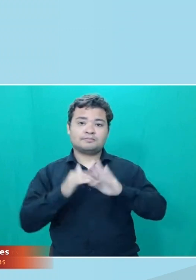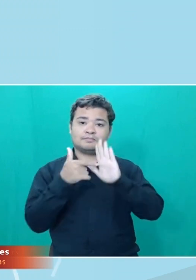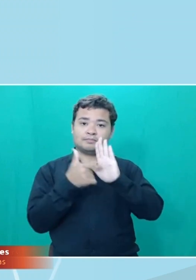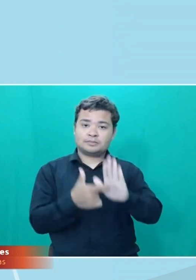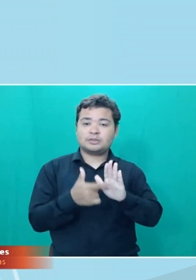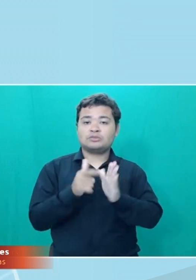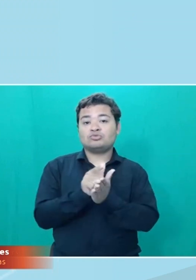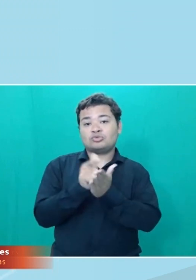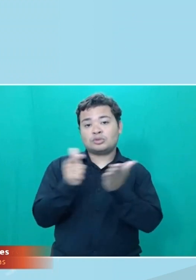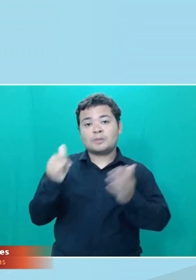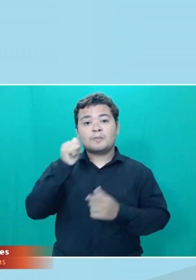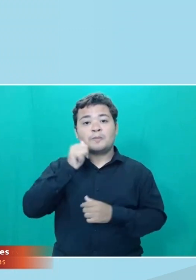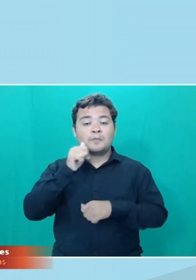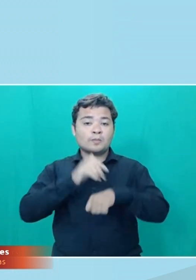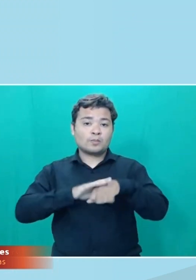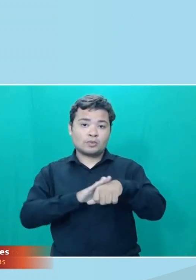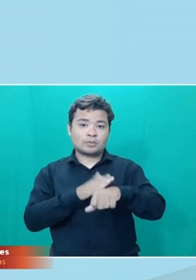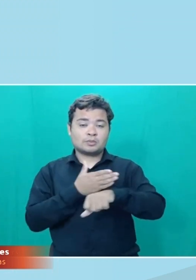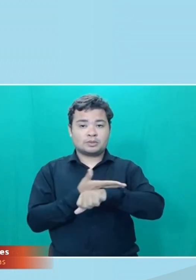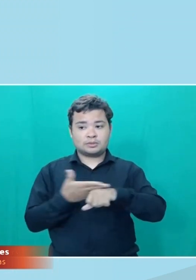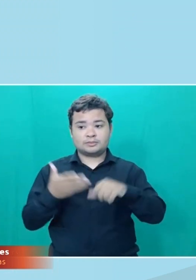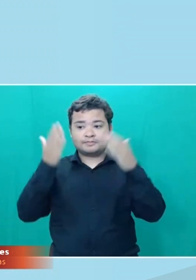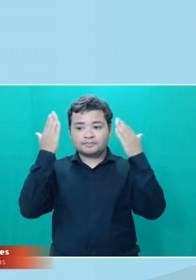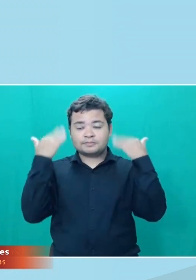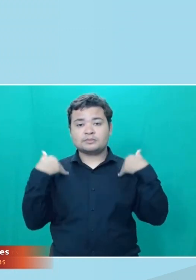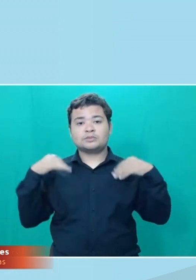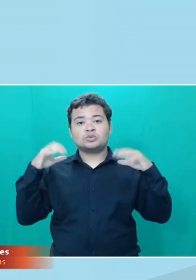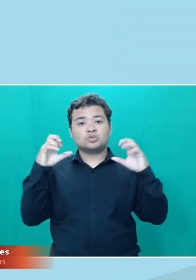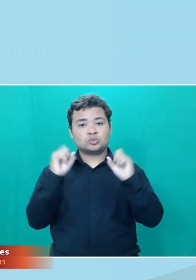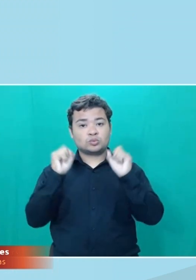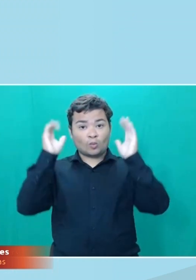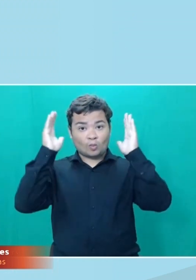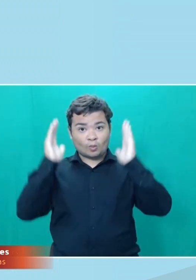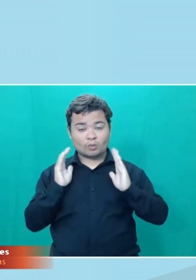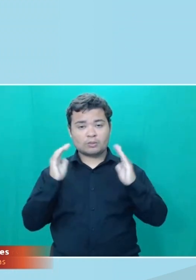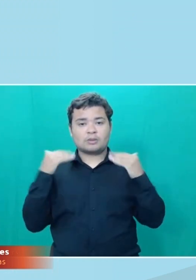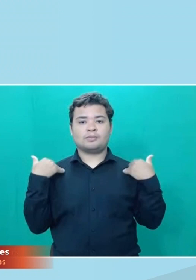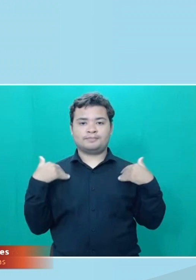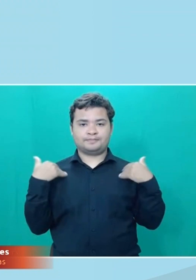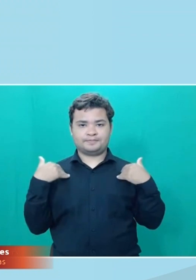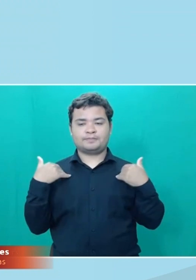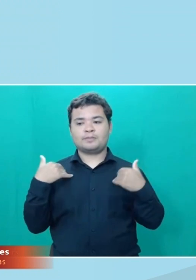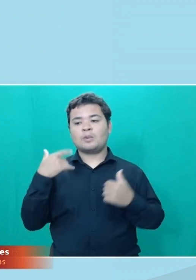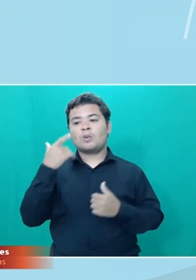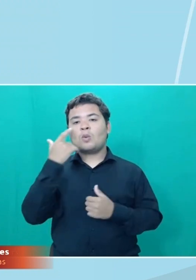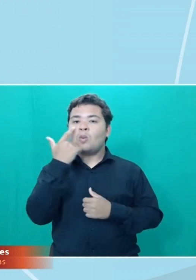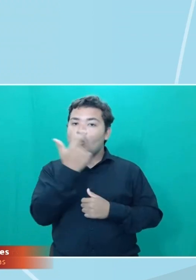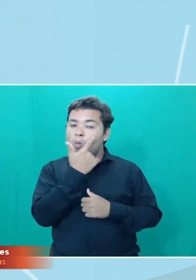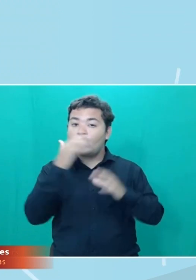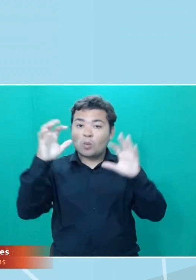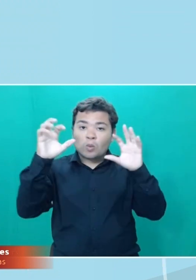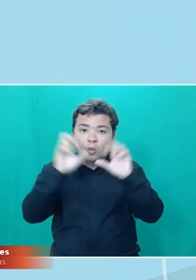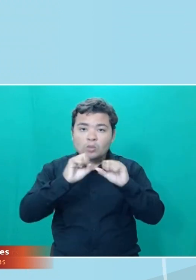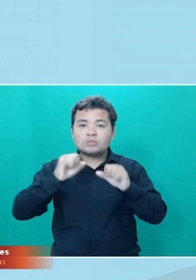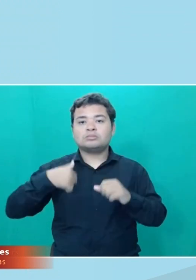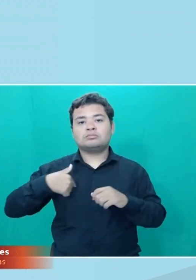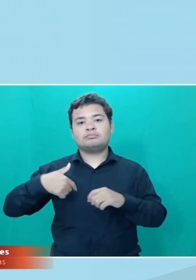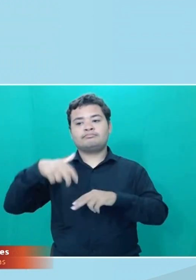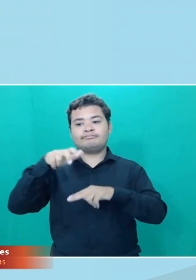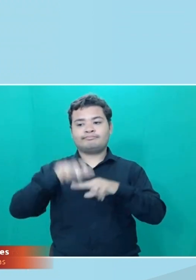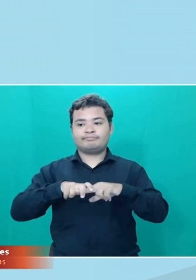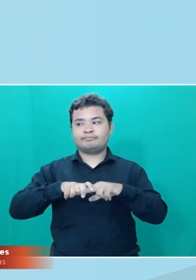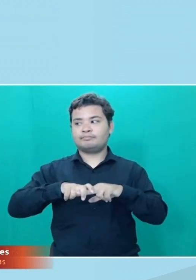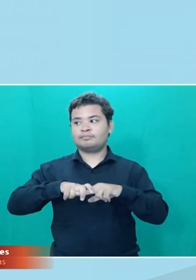branca, de cabelos escuros e lisos na altura dos ombros, tenho olhos também escuros, estou sentada